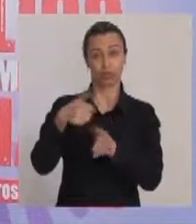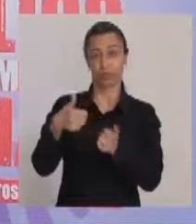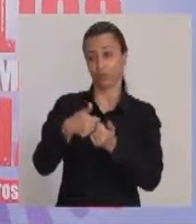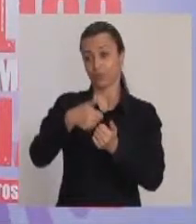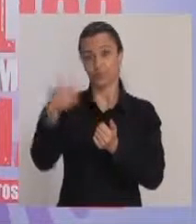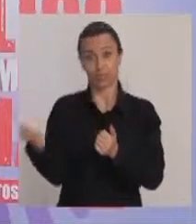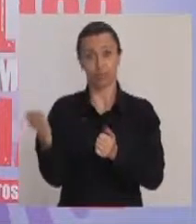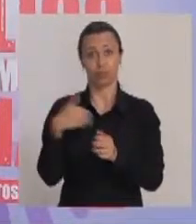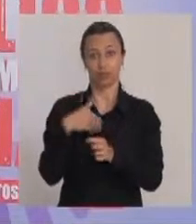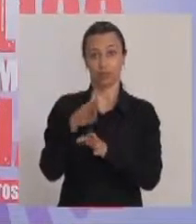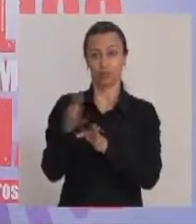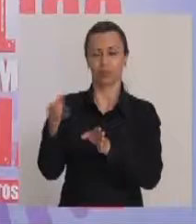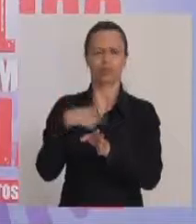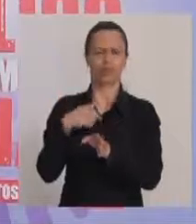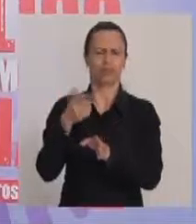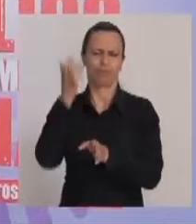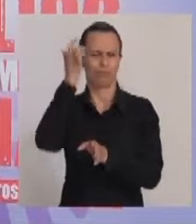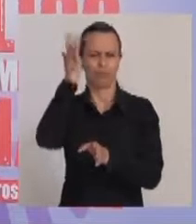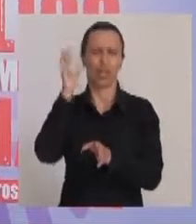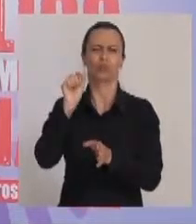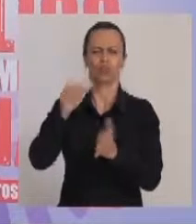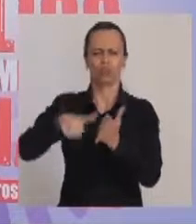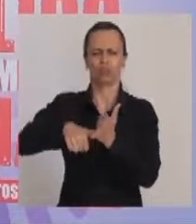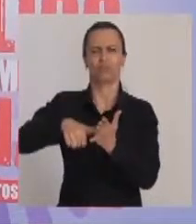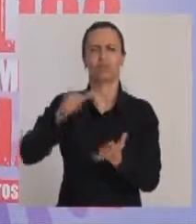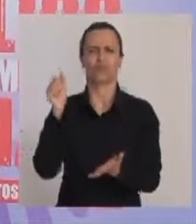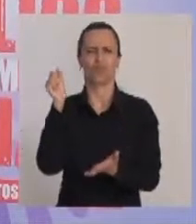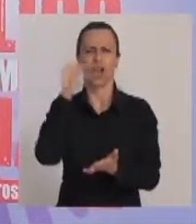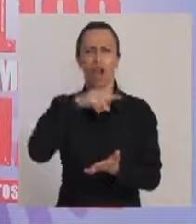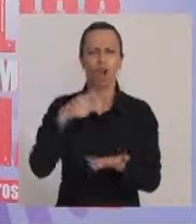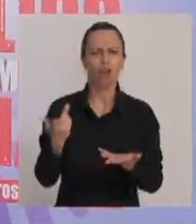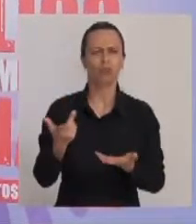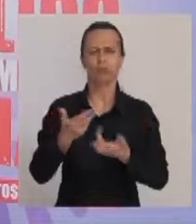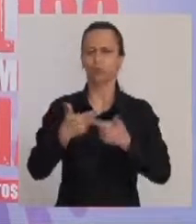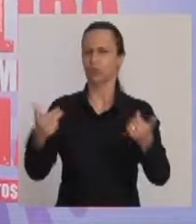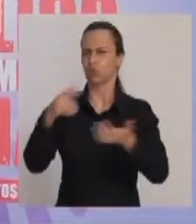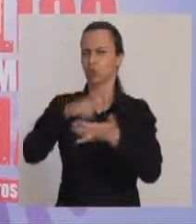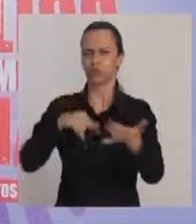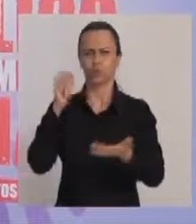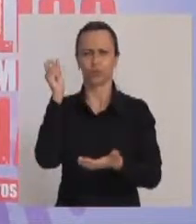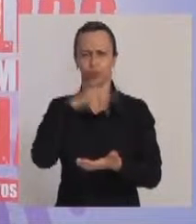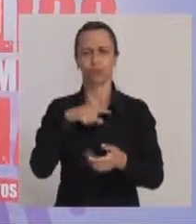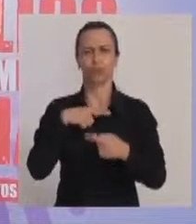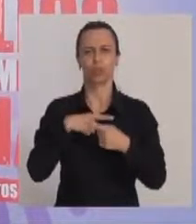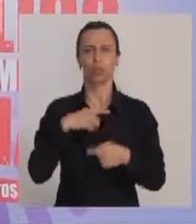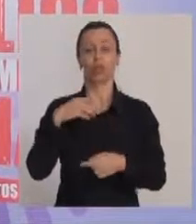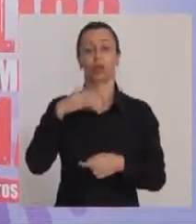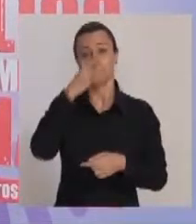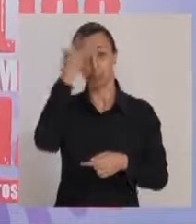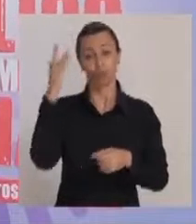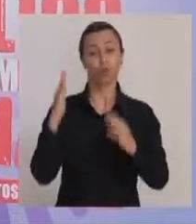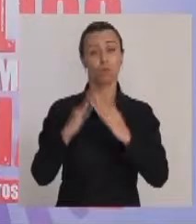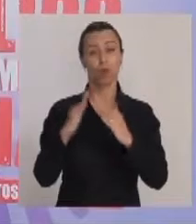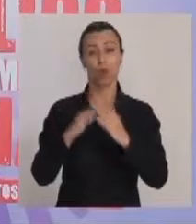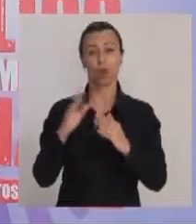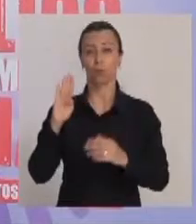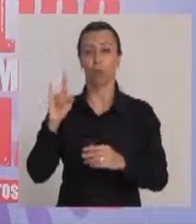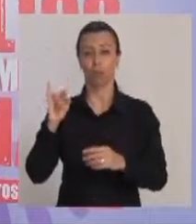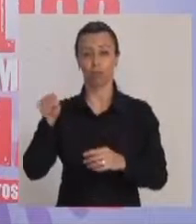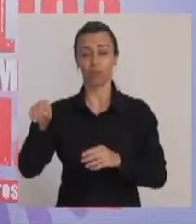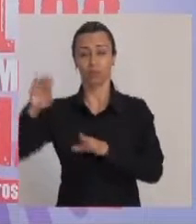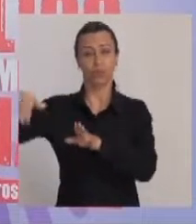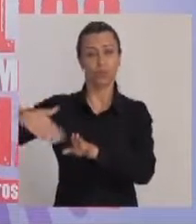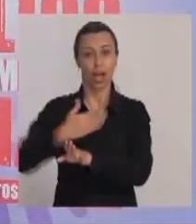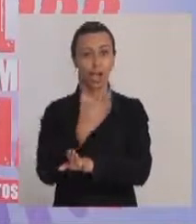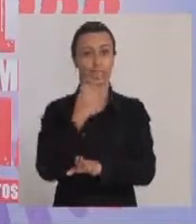no país vizinho é facilmente, você vai e falsifica um documento ali passa muito os bolivianos que